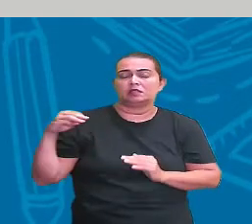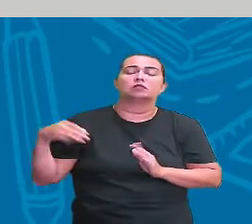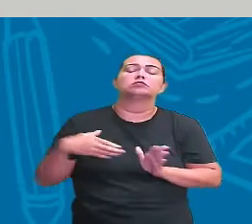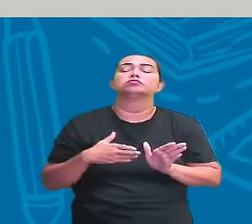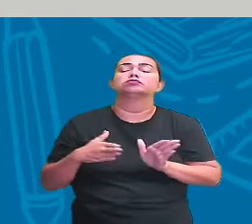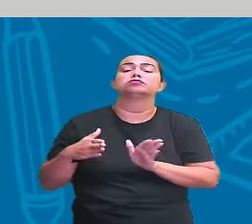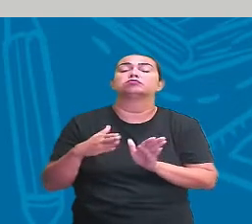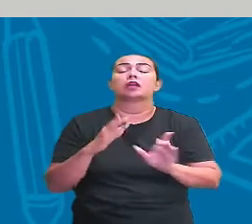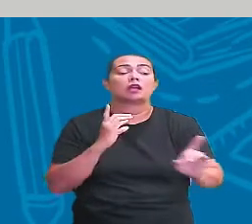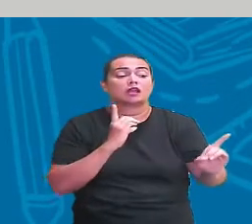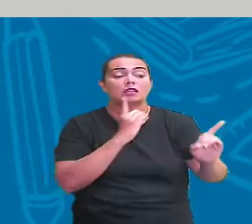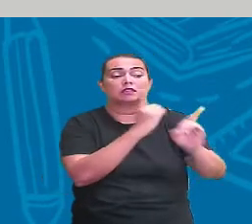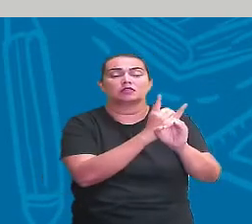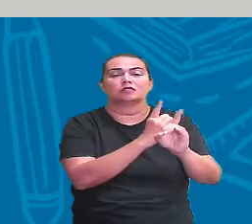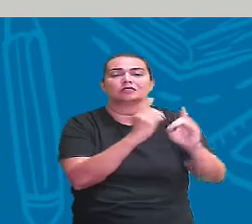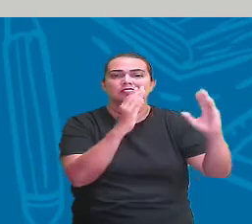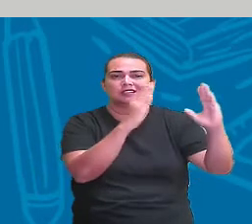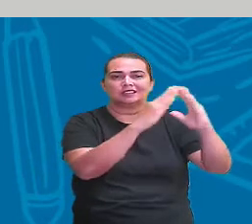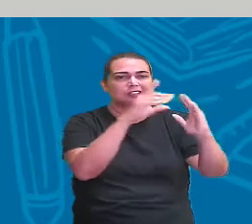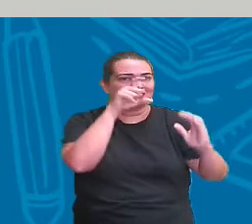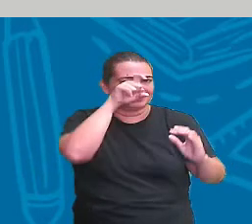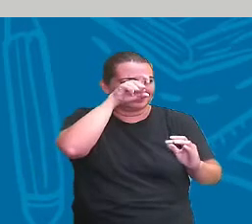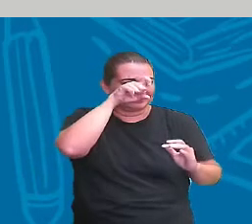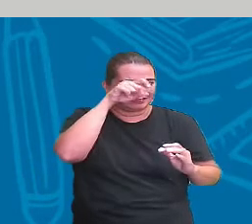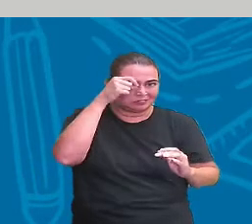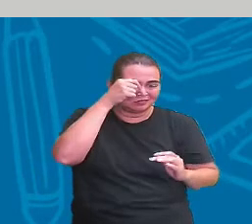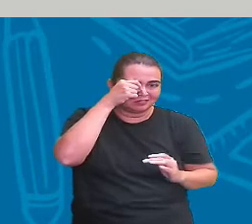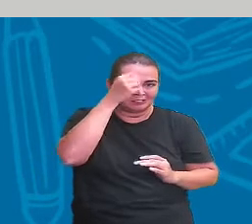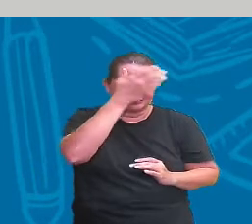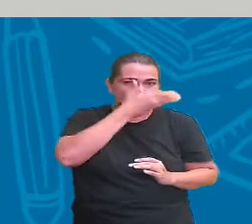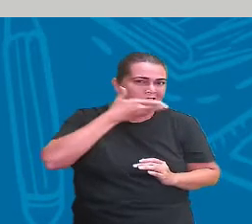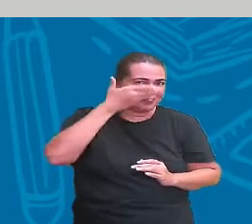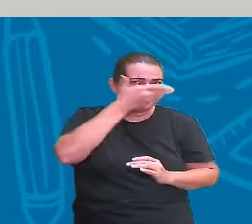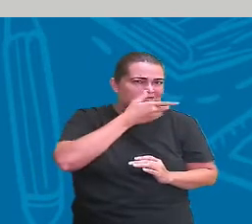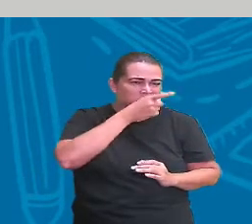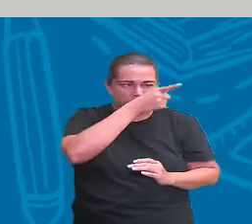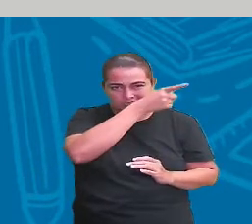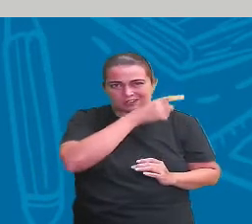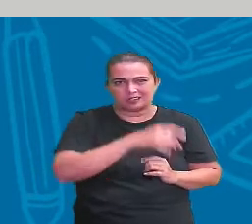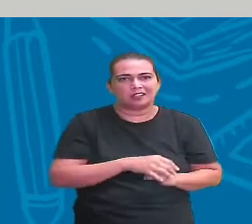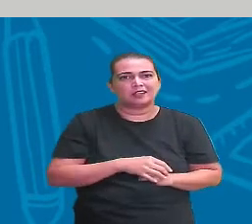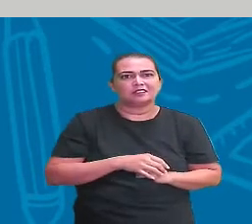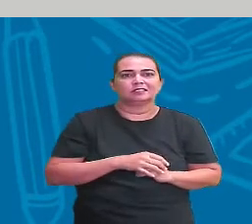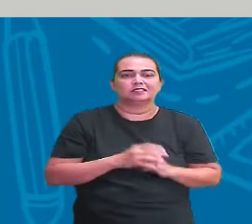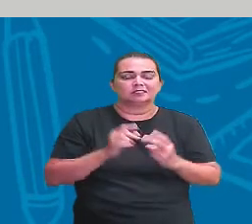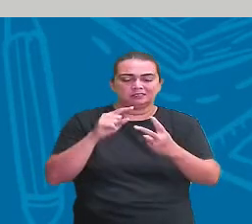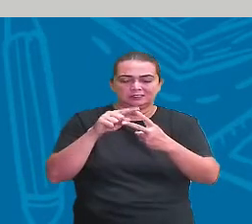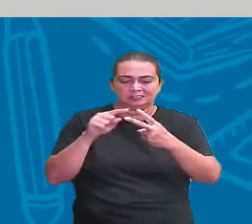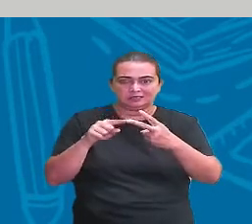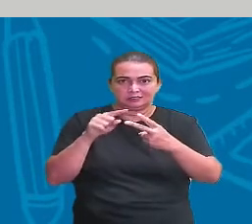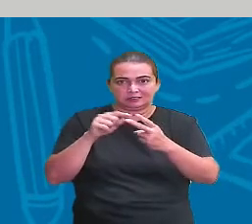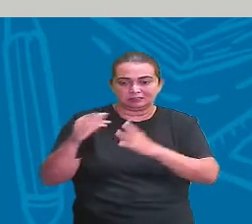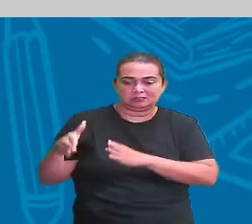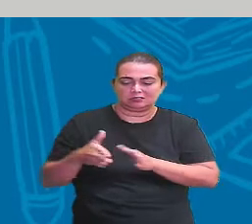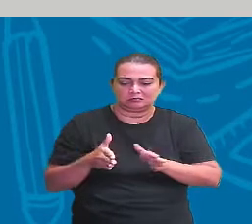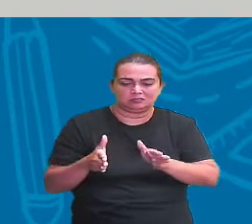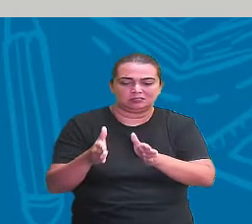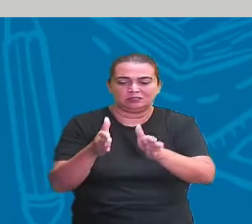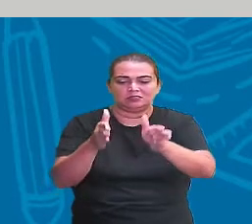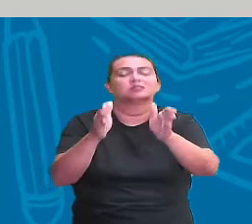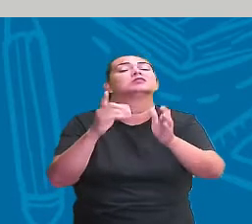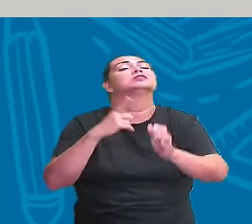doce. A da bruxa. Tá ligado aí? Olha o que eles têm aí, ó. Que bate nas duas histórias.